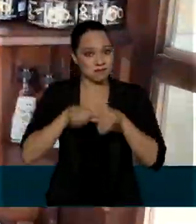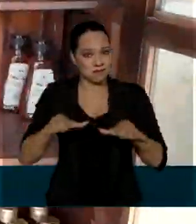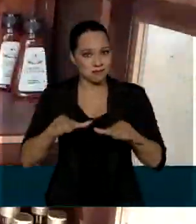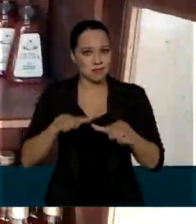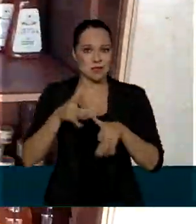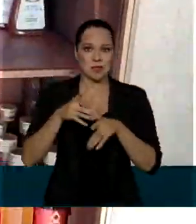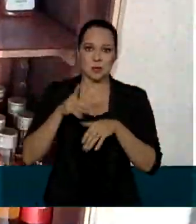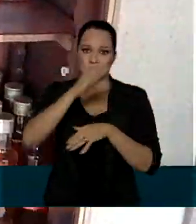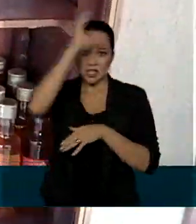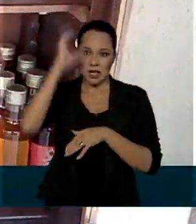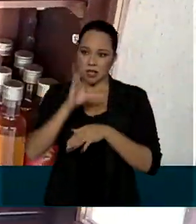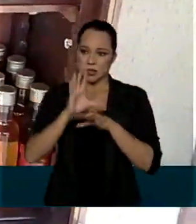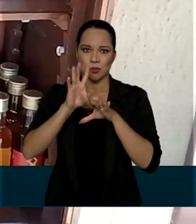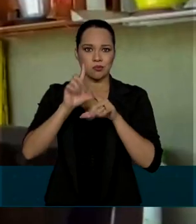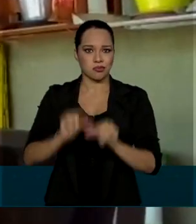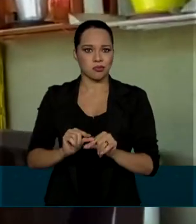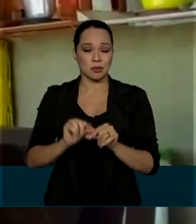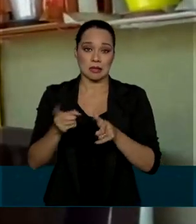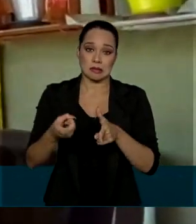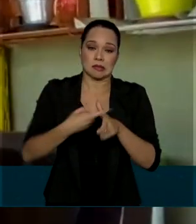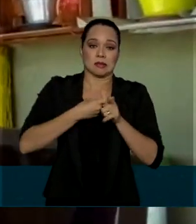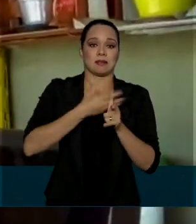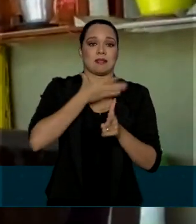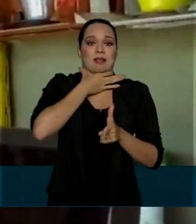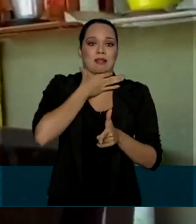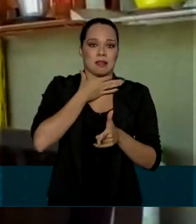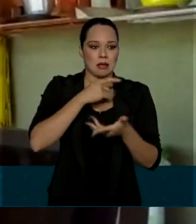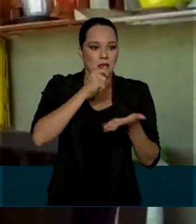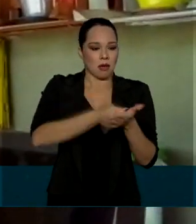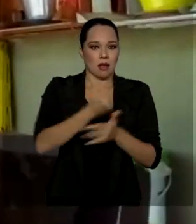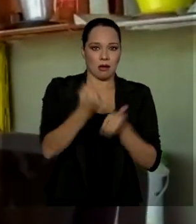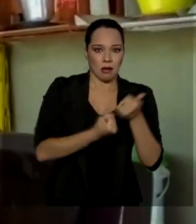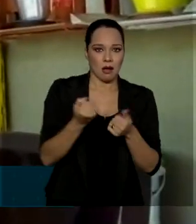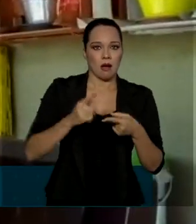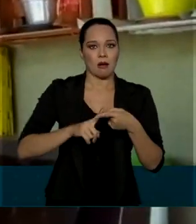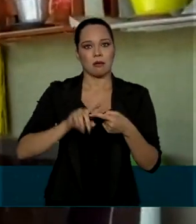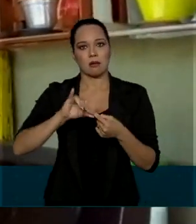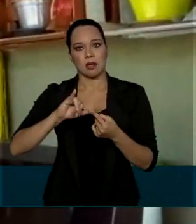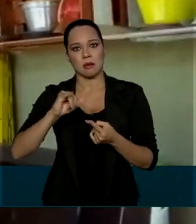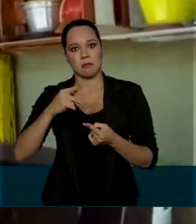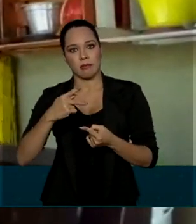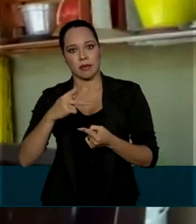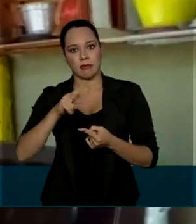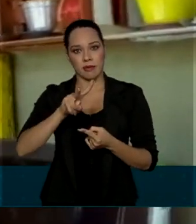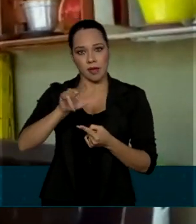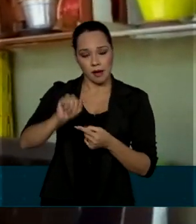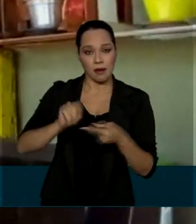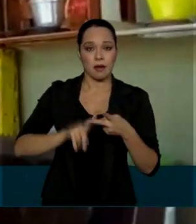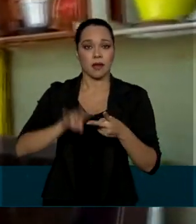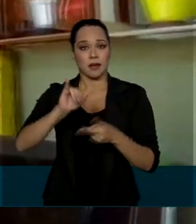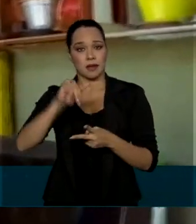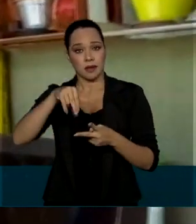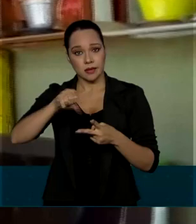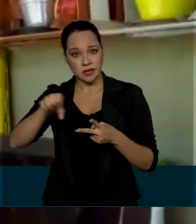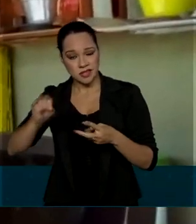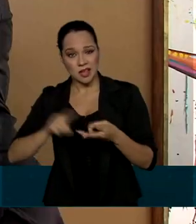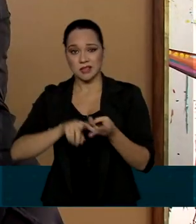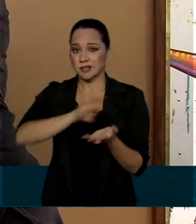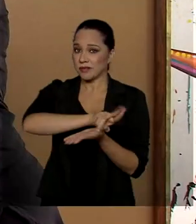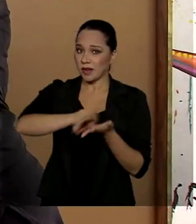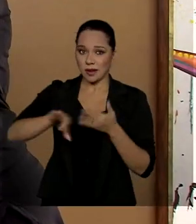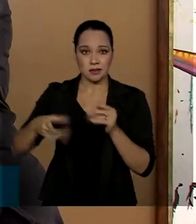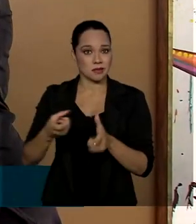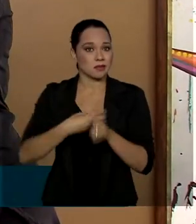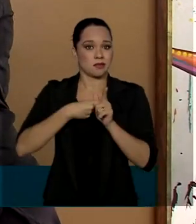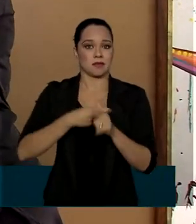sumiram e chegaram às dívidas. É prestação de carro, IPVA, o INSS, enfim, várias dívidas.